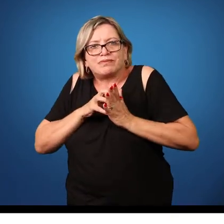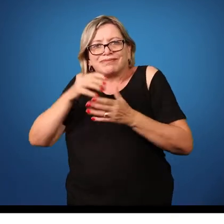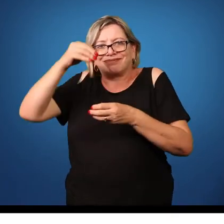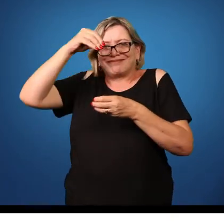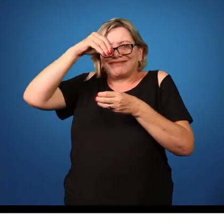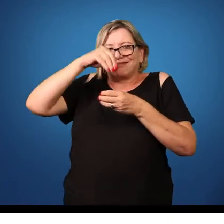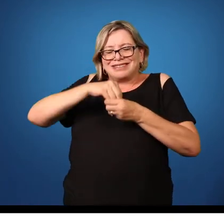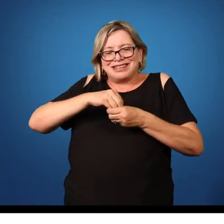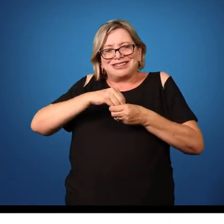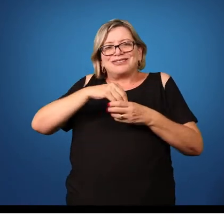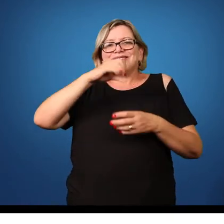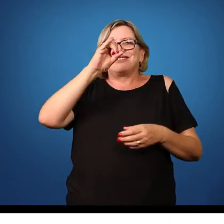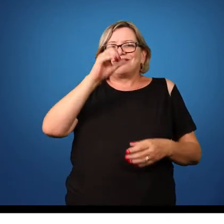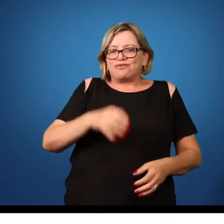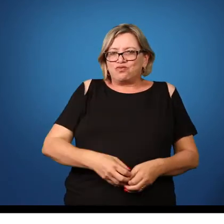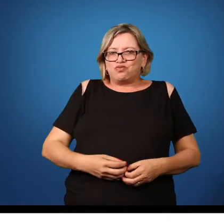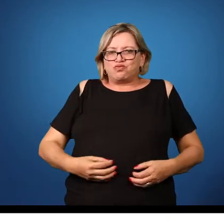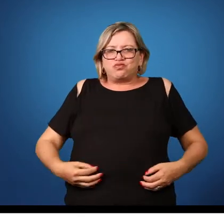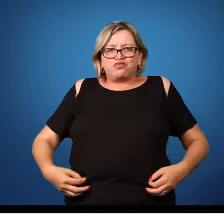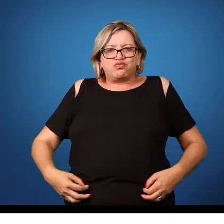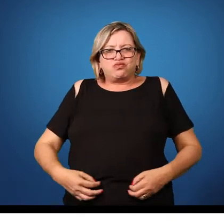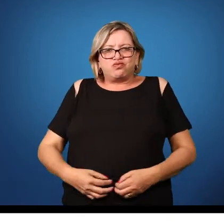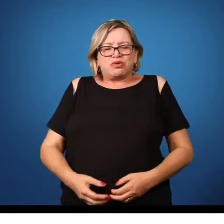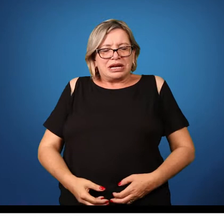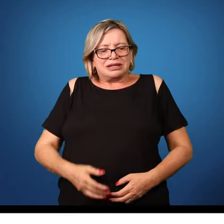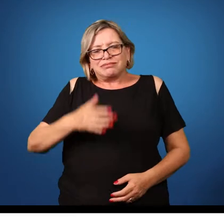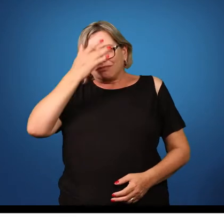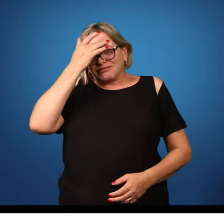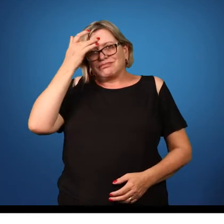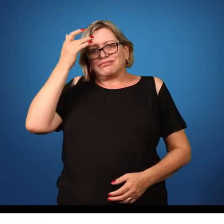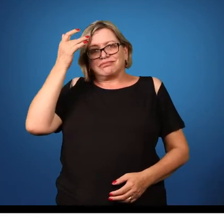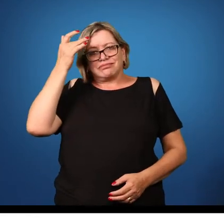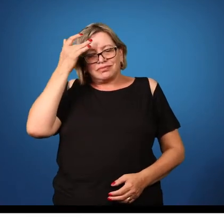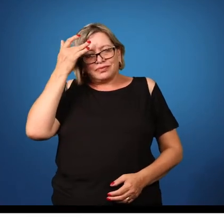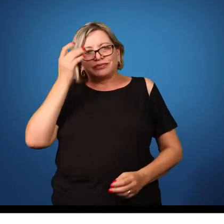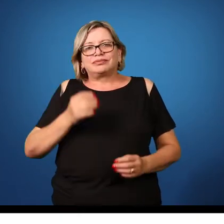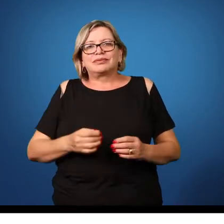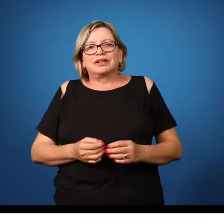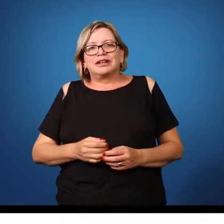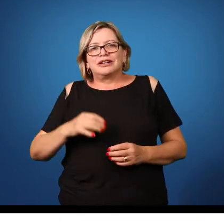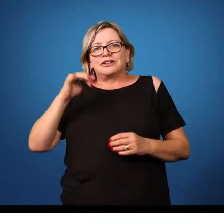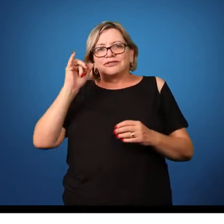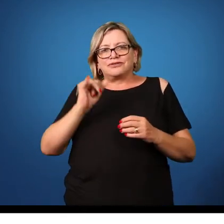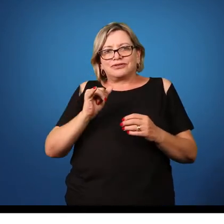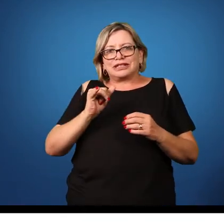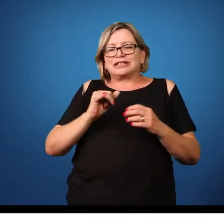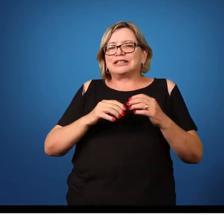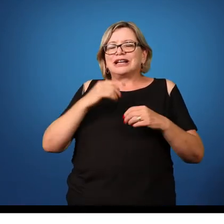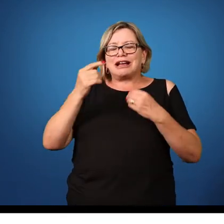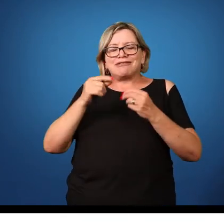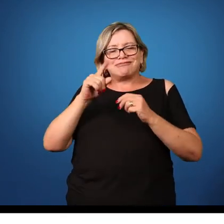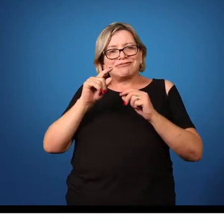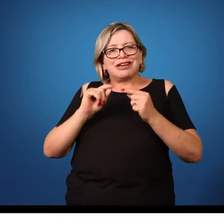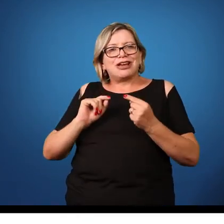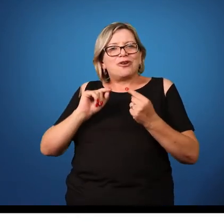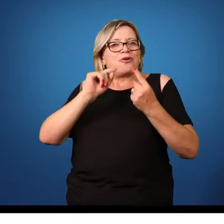parede intestinal do seu hospedeiro, no caso, o hospedeiro humano. Então, fica aí a função